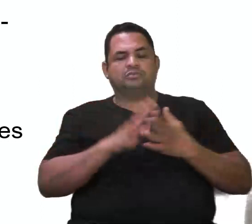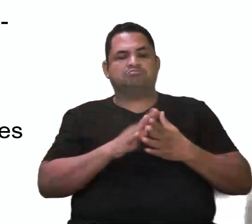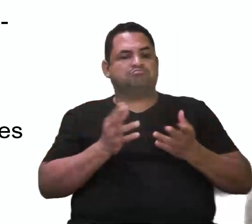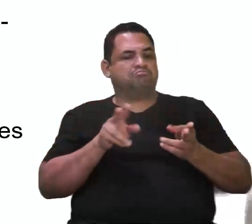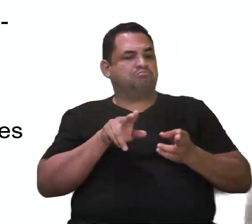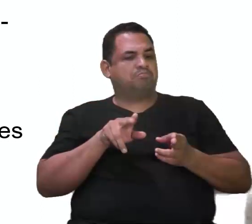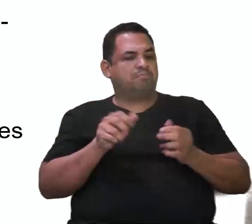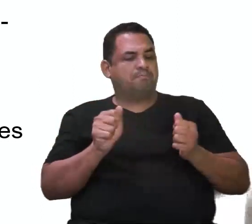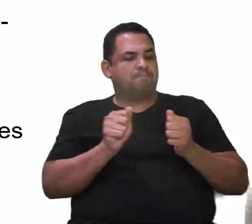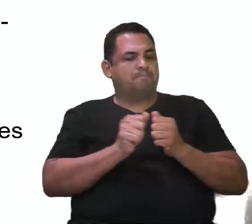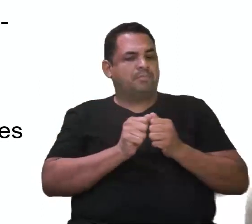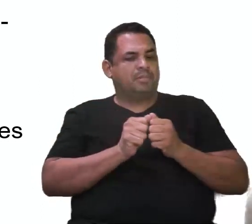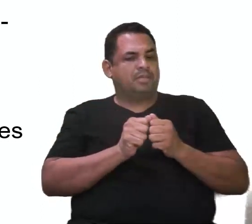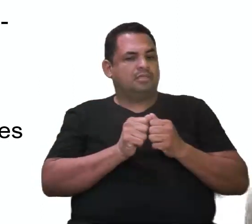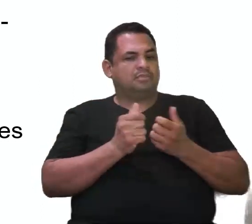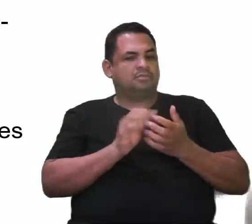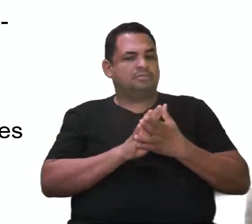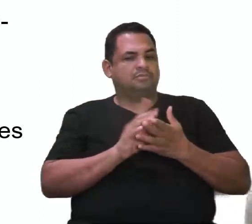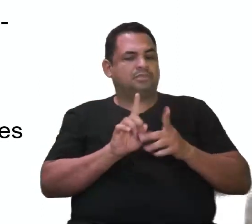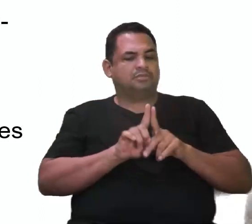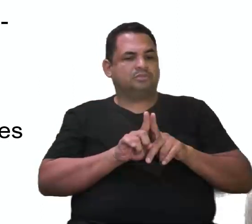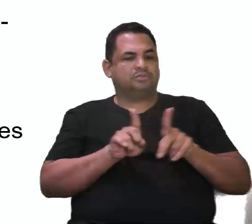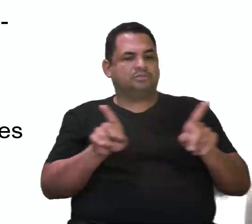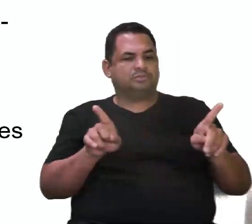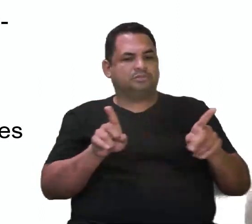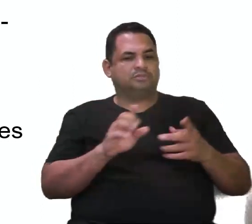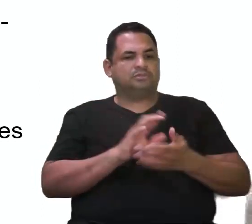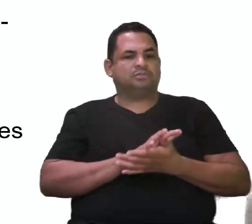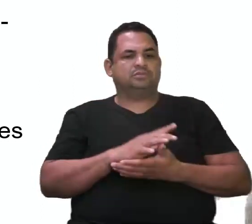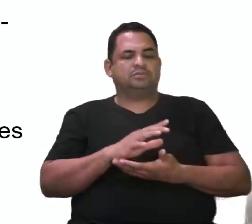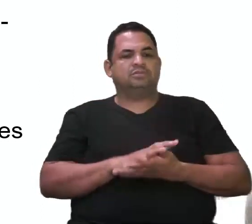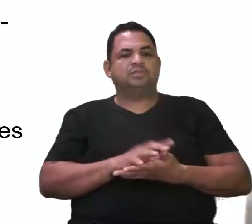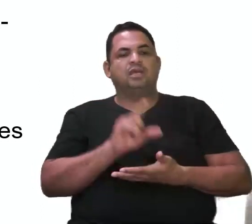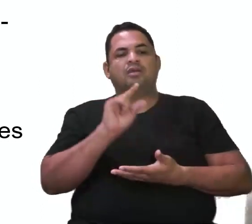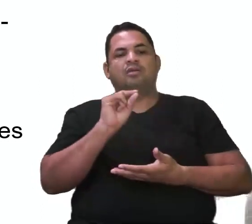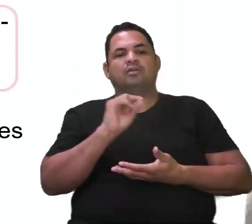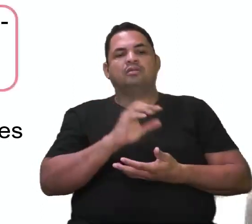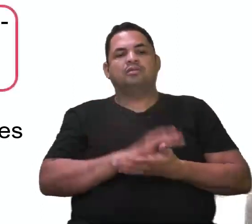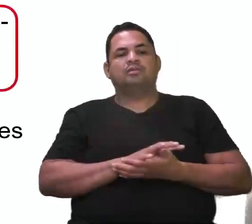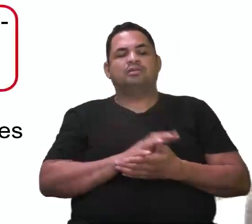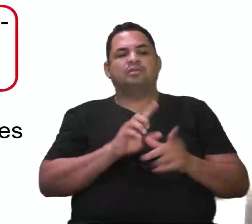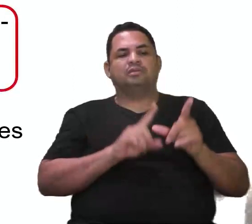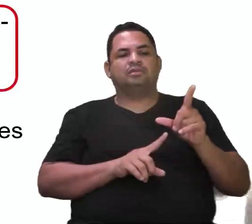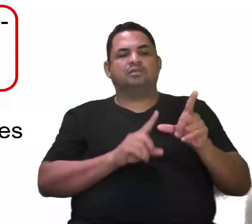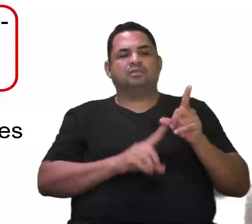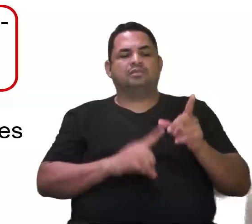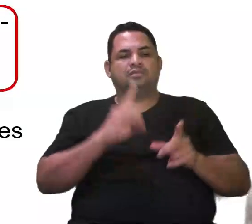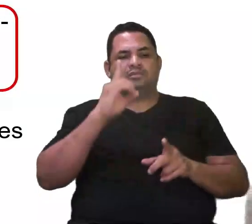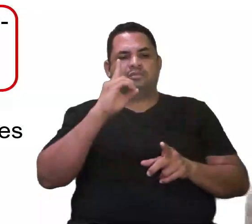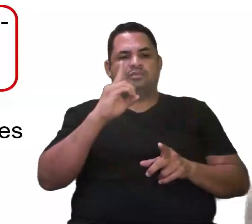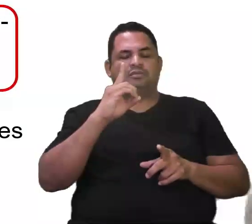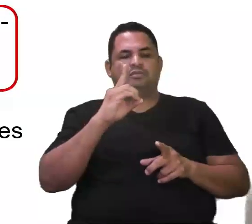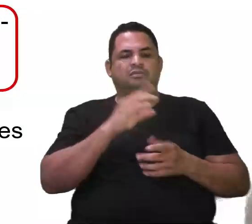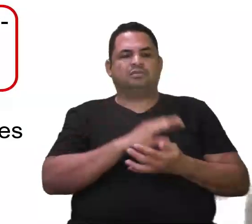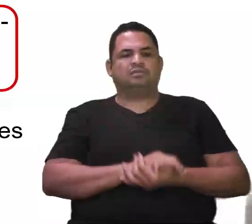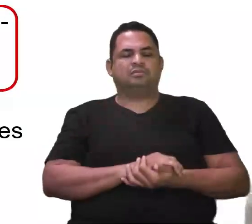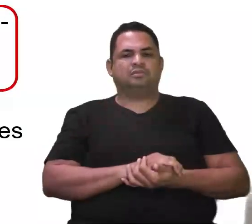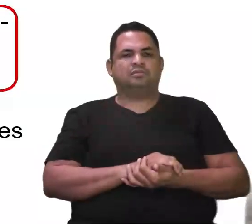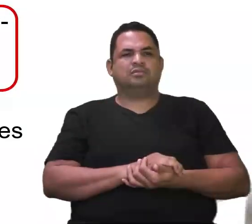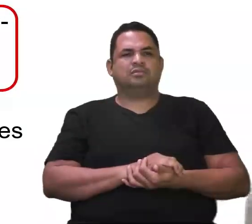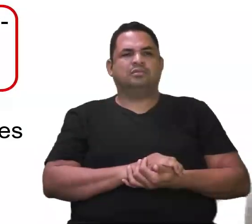Não são próximos. Eles são realmente distantes. Então, a gente só tem a opção de... Tá bom?